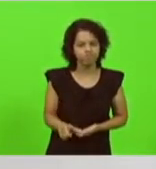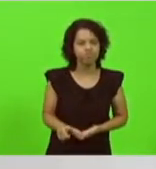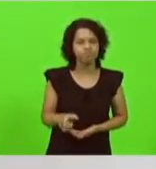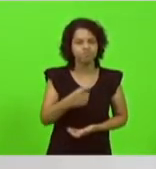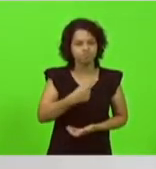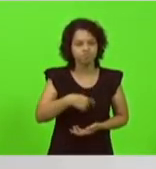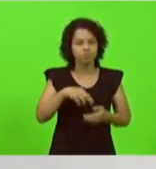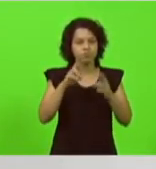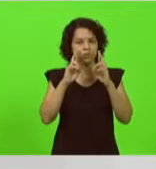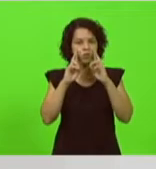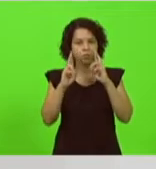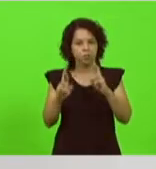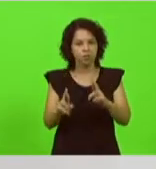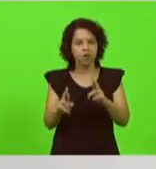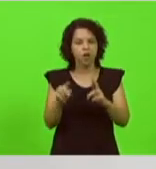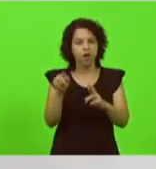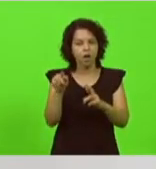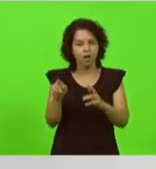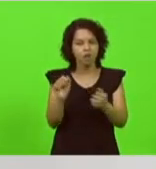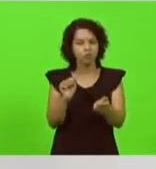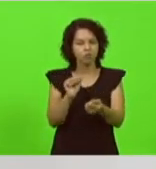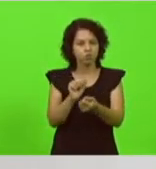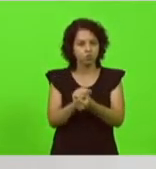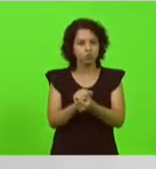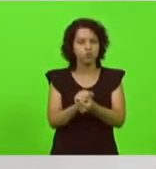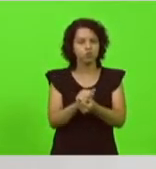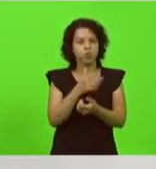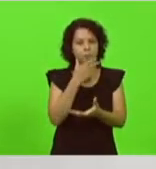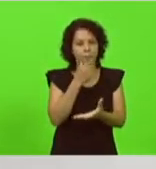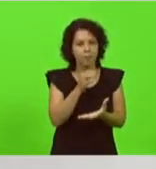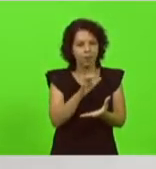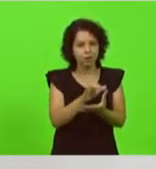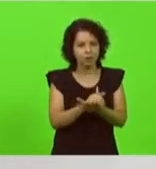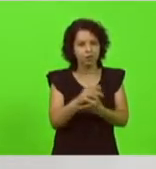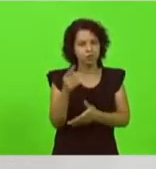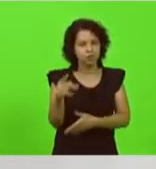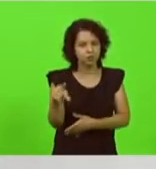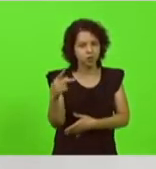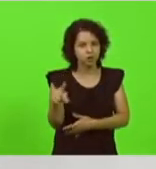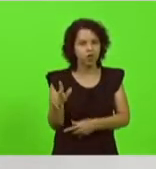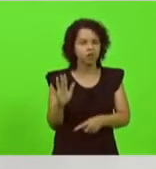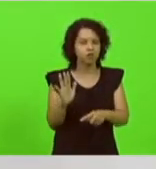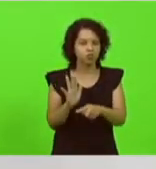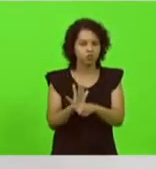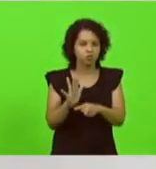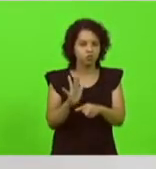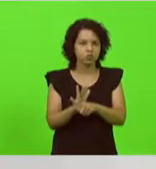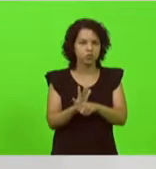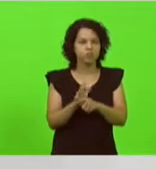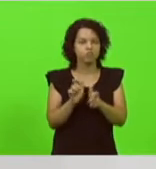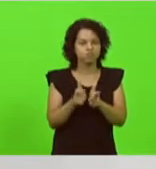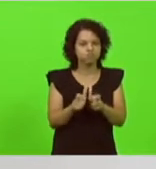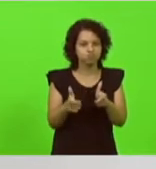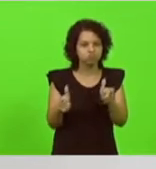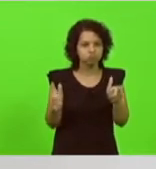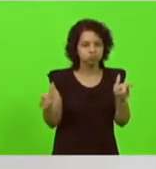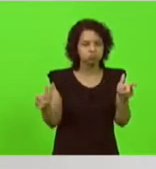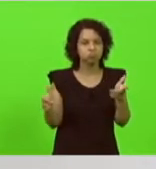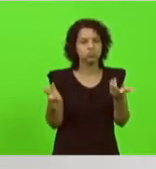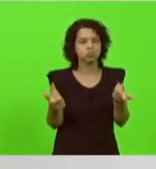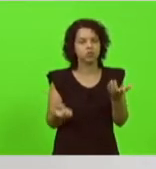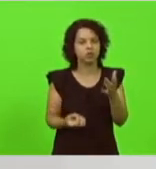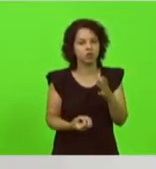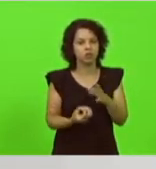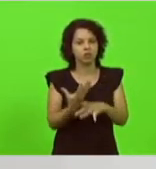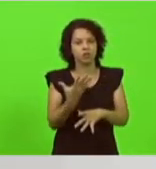pois junto com o seu marido também já falecido e o Ignacio ajudaram a propagar e a criar uma das